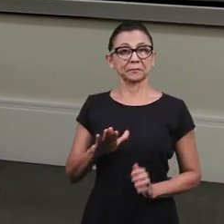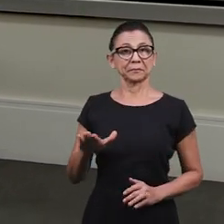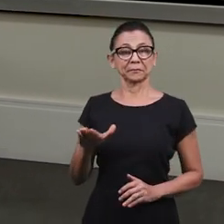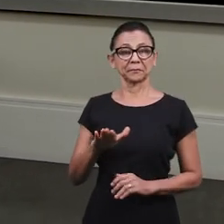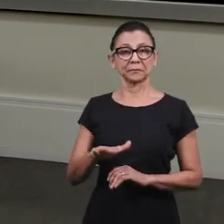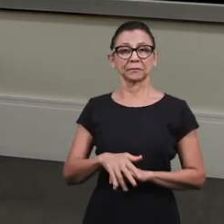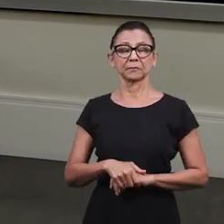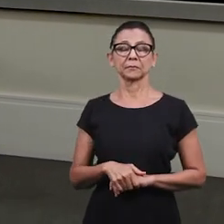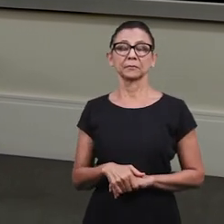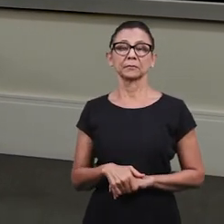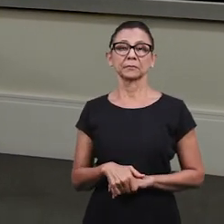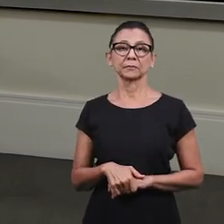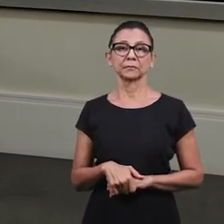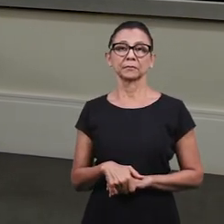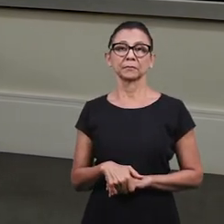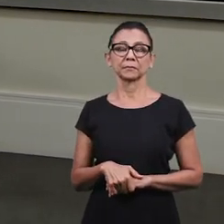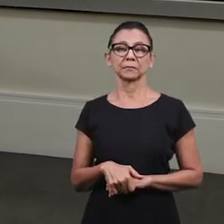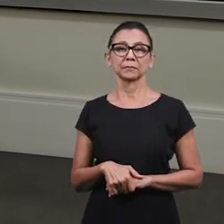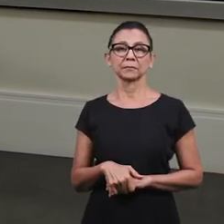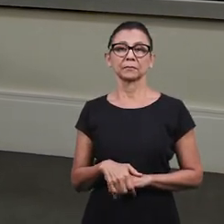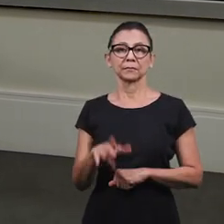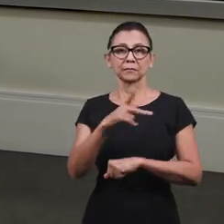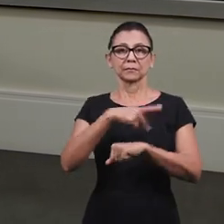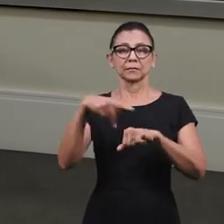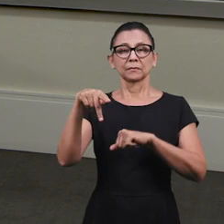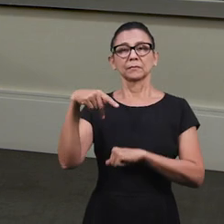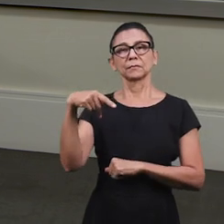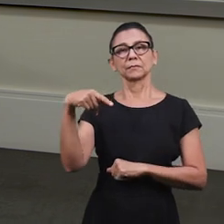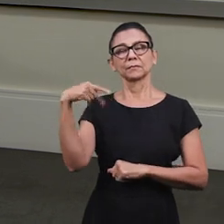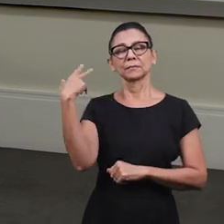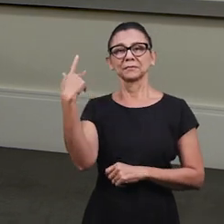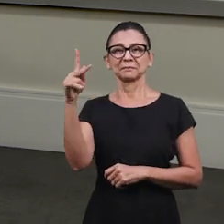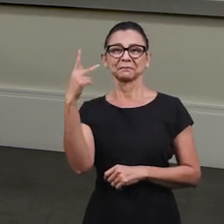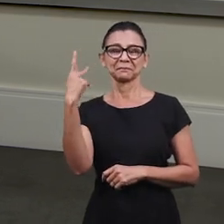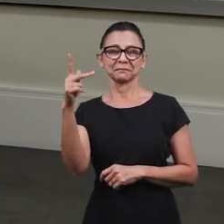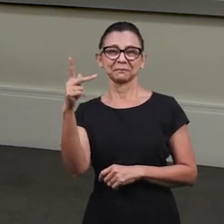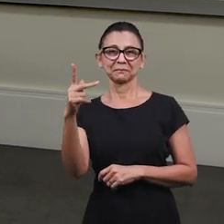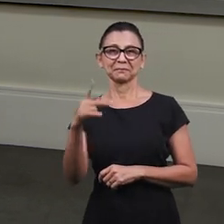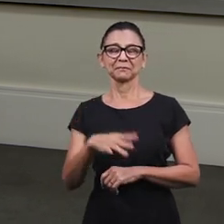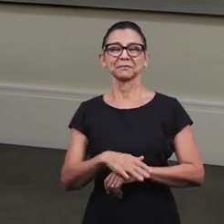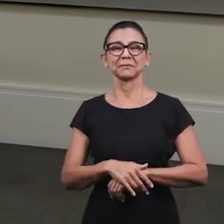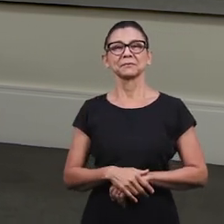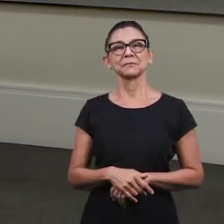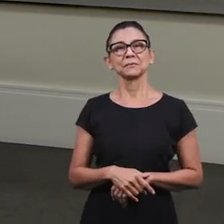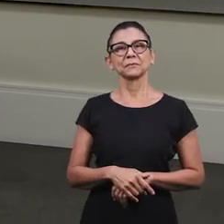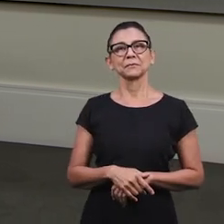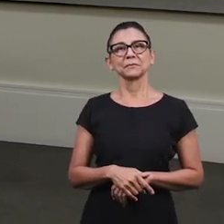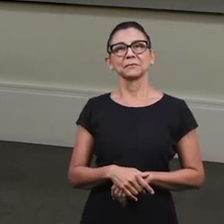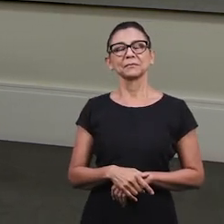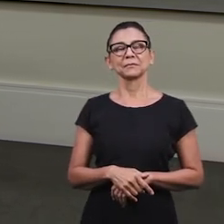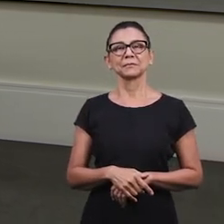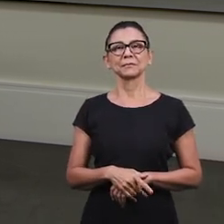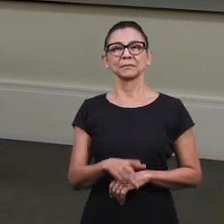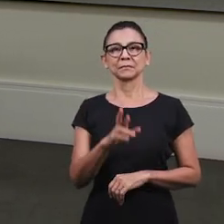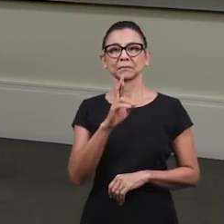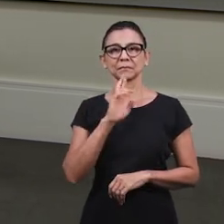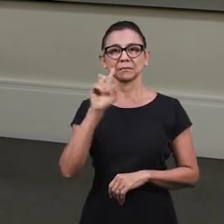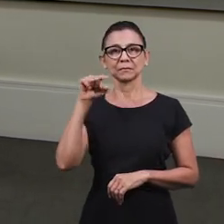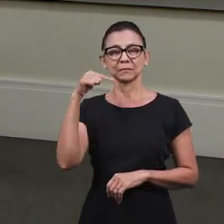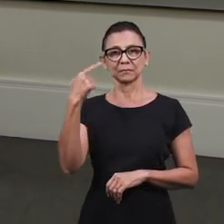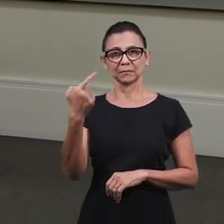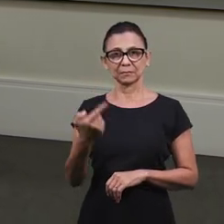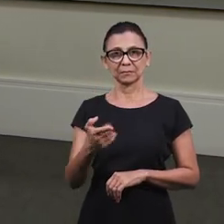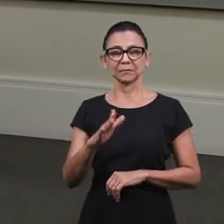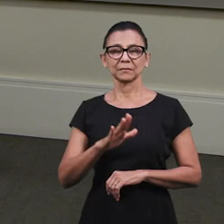da nossa igreja ali no Paraguai, em Assunção, no Paraguai. A Eunice vai dar a primeira resposta. E logo em seguida vamos